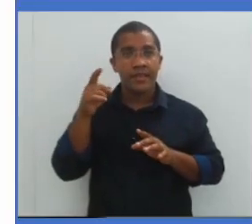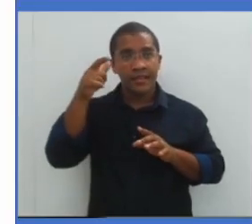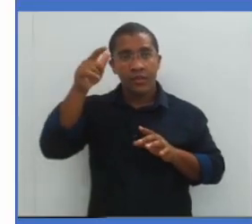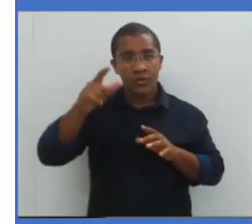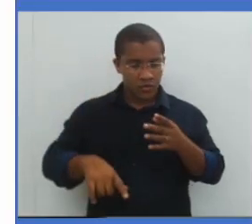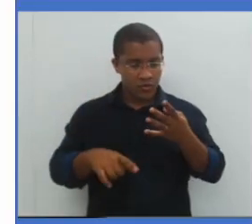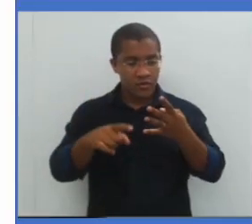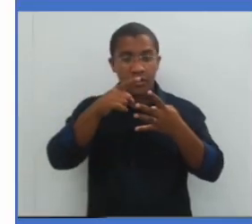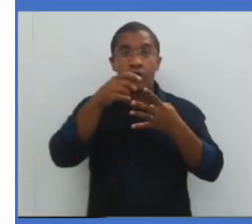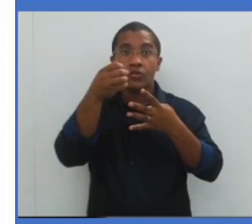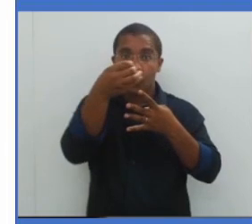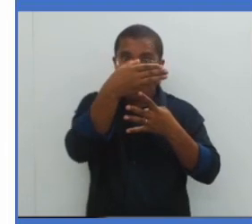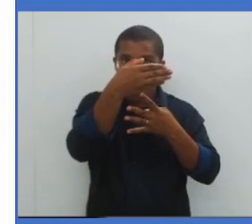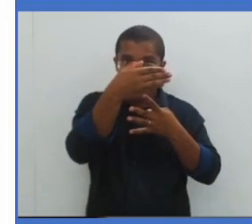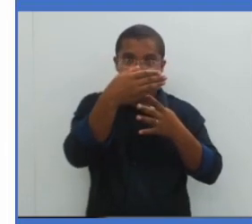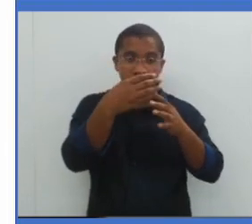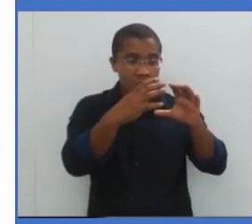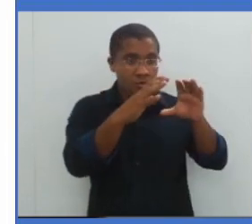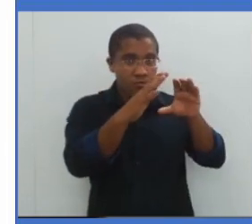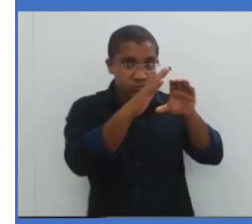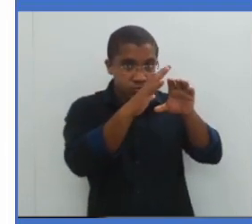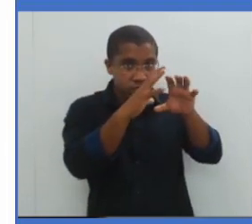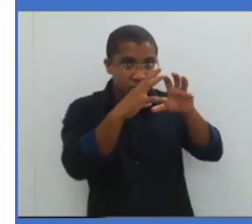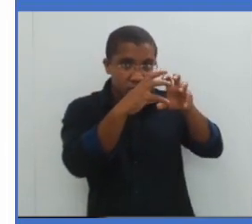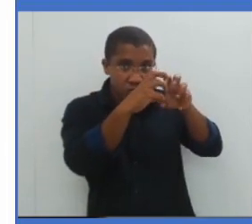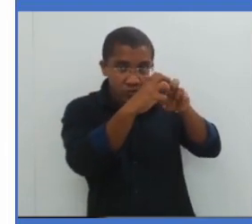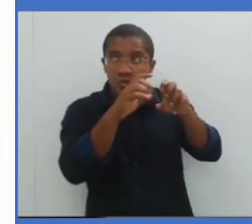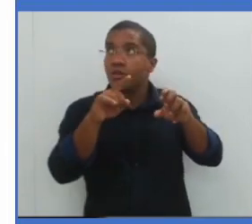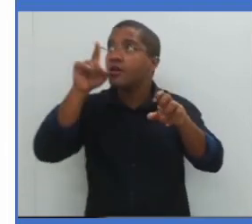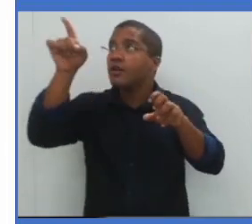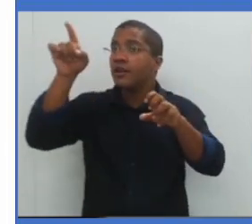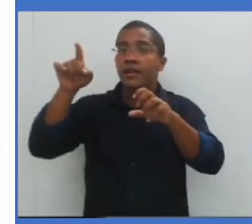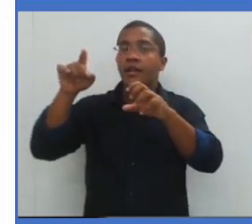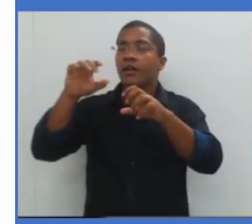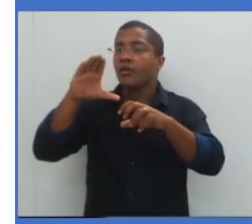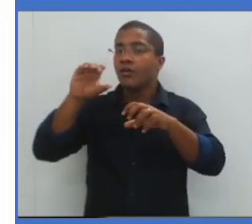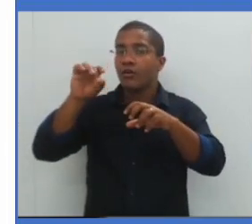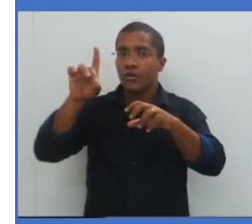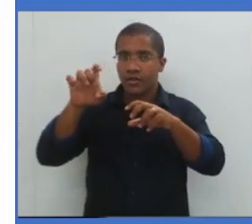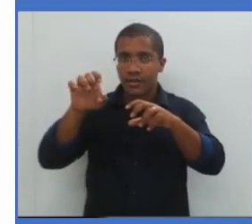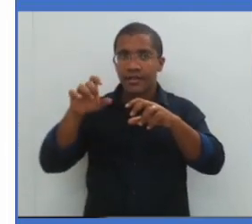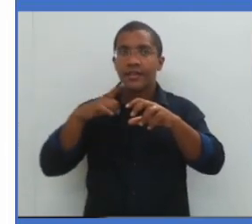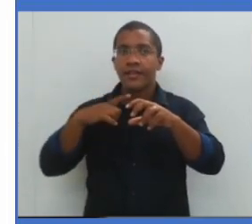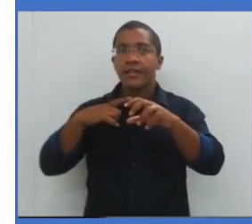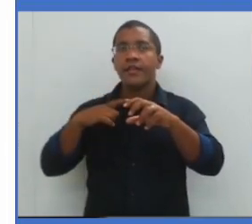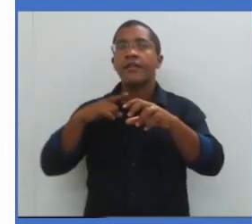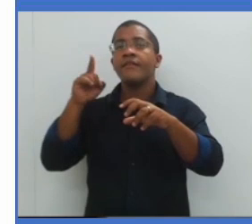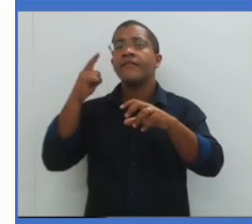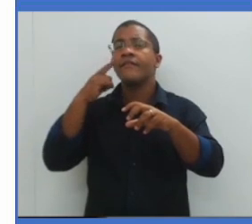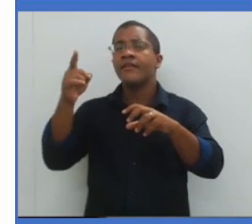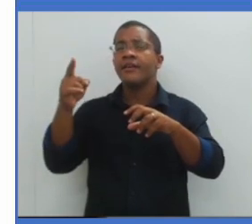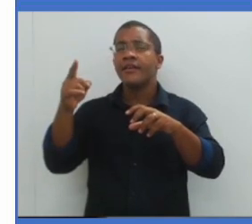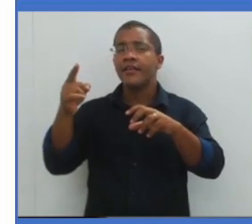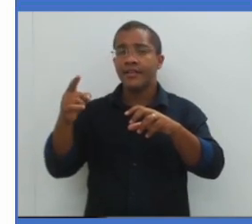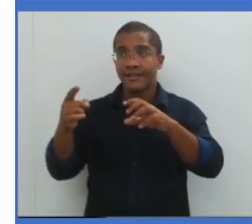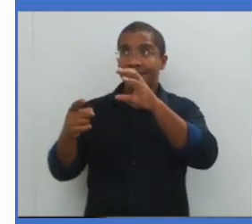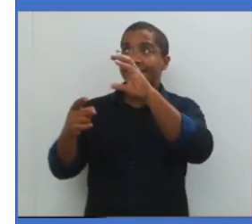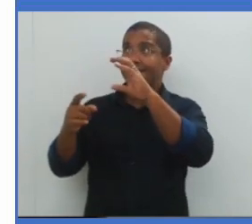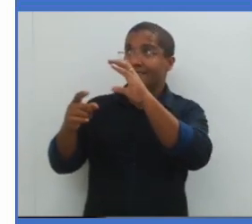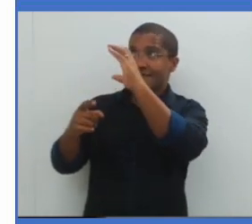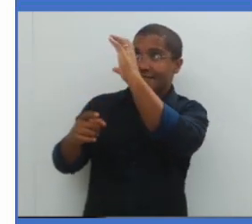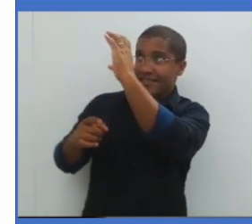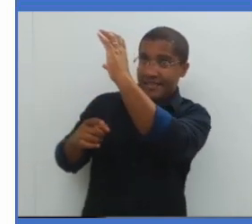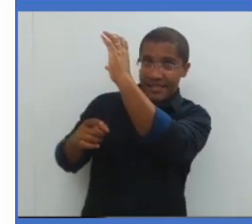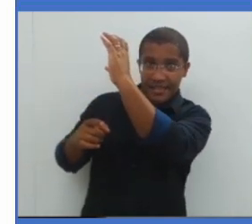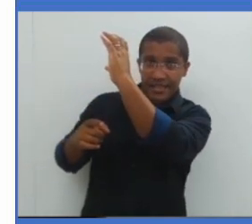CODE. C, lua crescente. O, lua cheia. Olha o